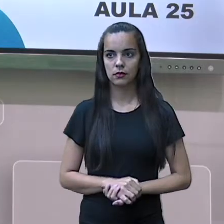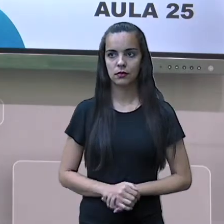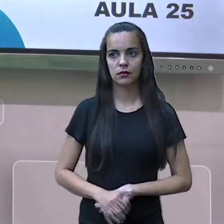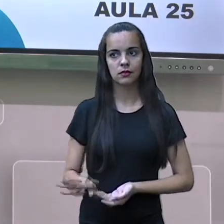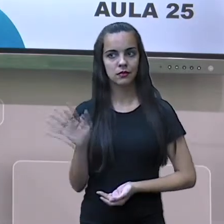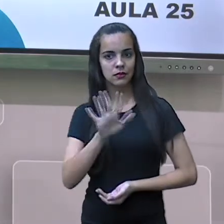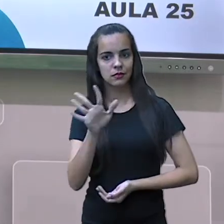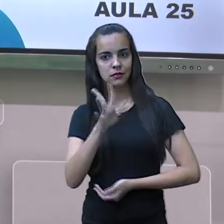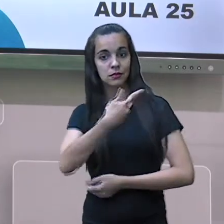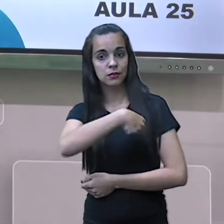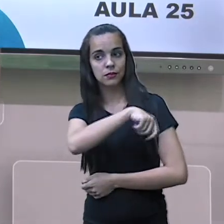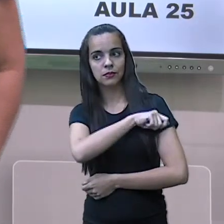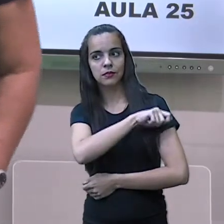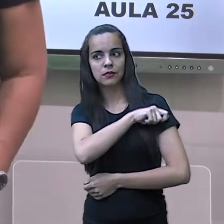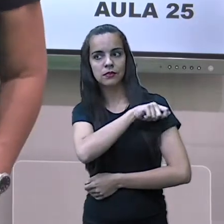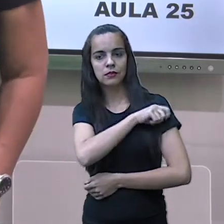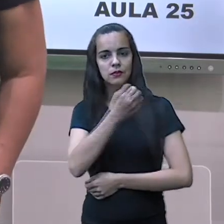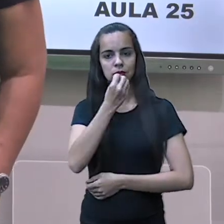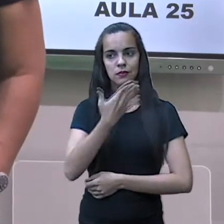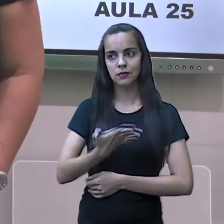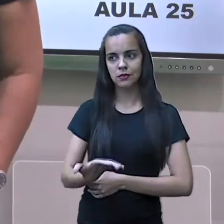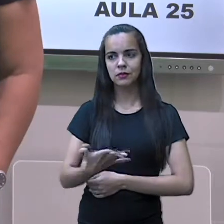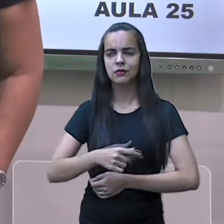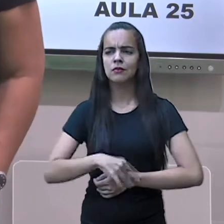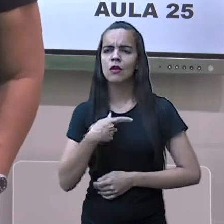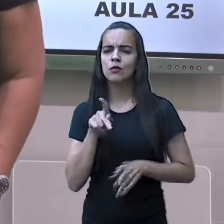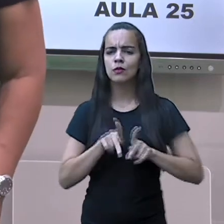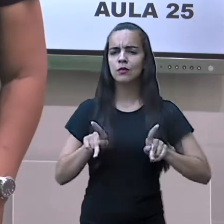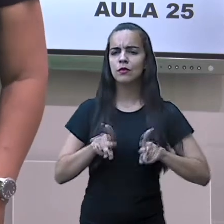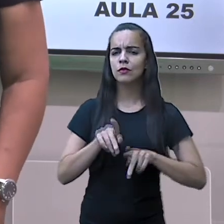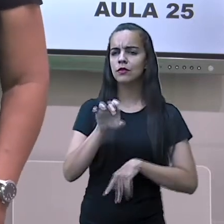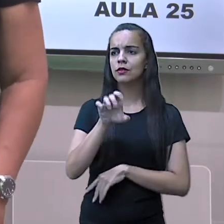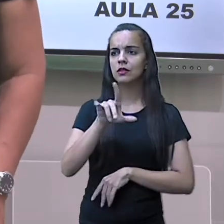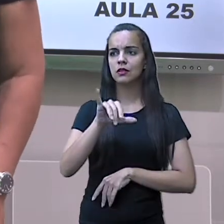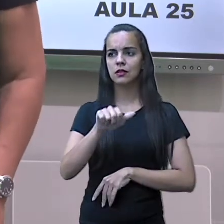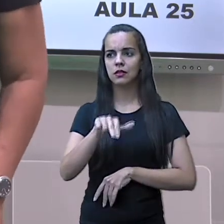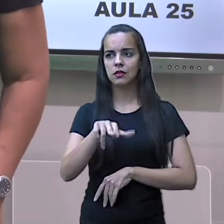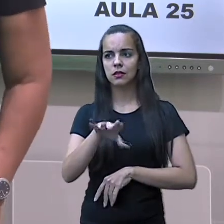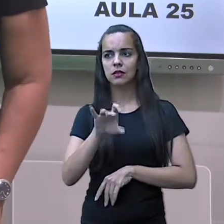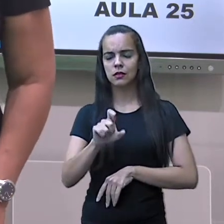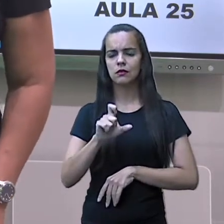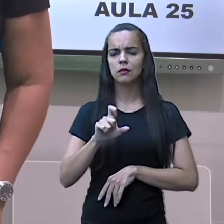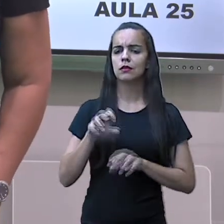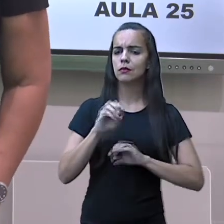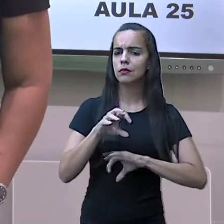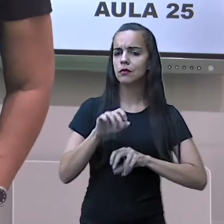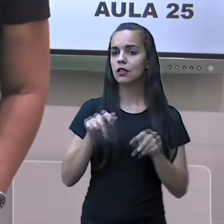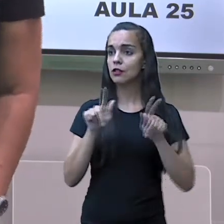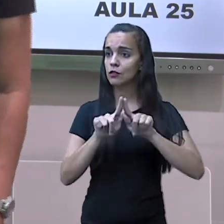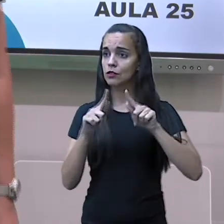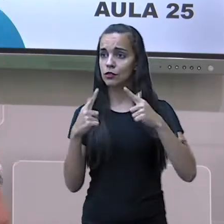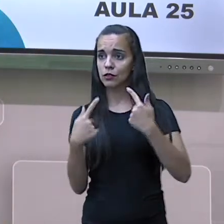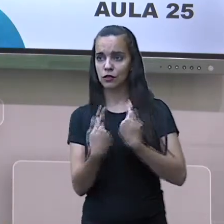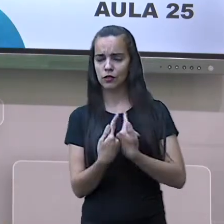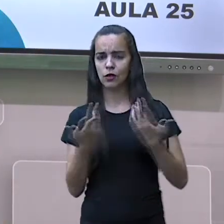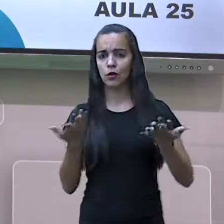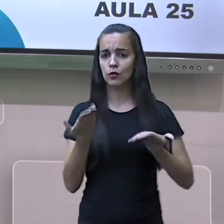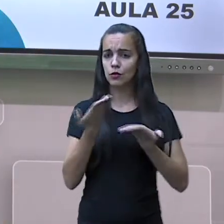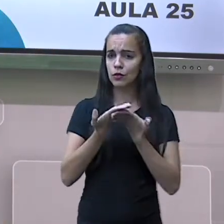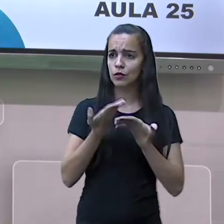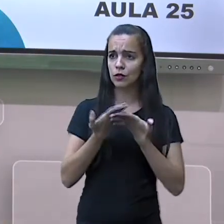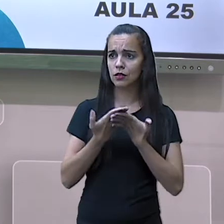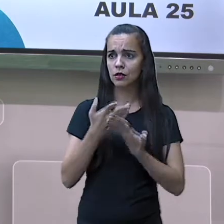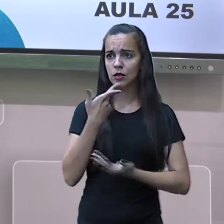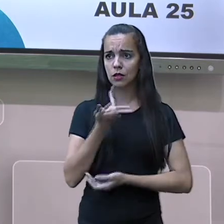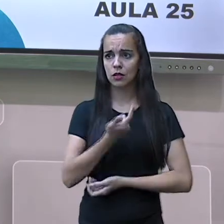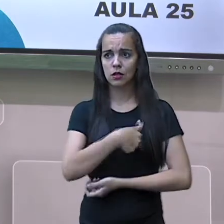Olá estudante, tudo bem? Eu sou a Eliane, sua professora de Geografia. Essa é a nossa aula de número